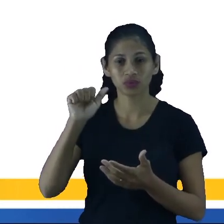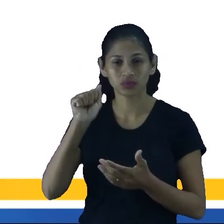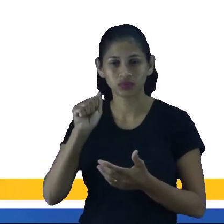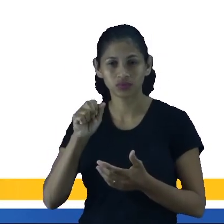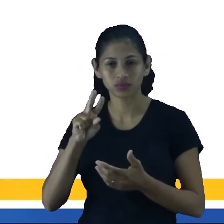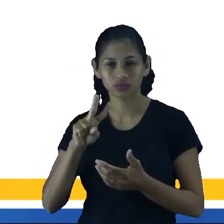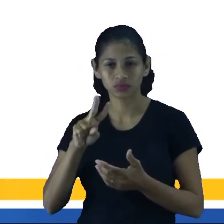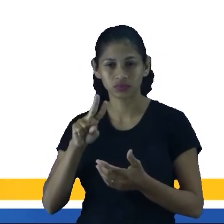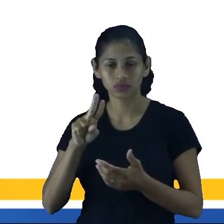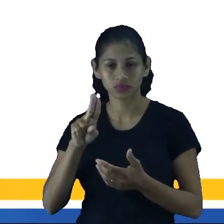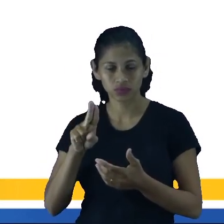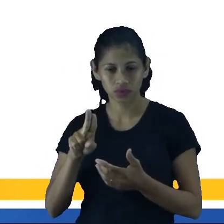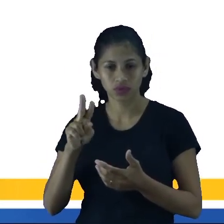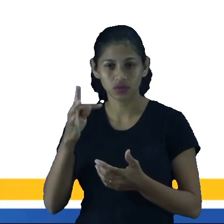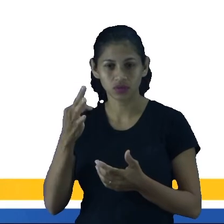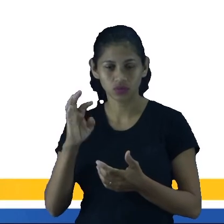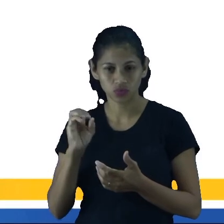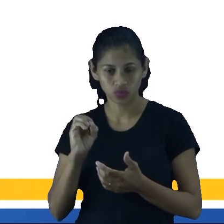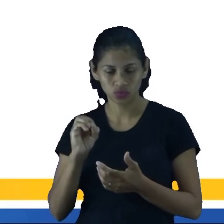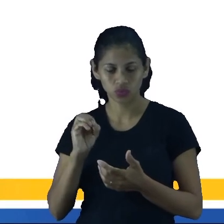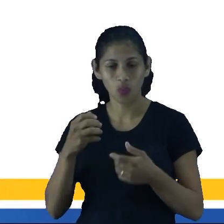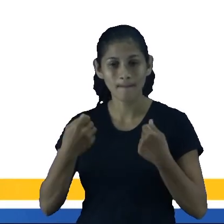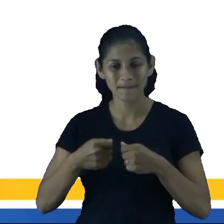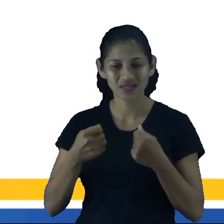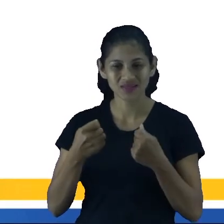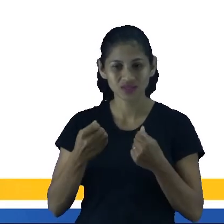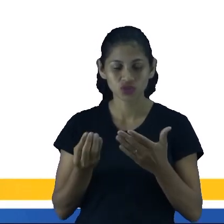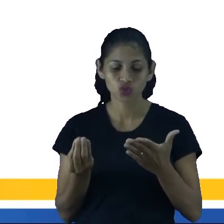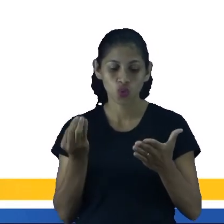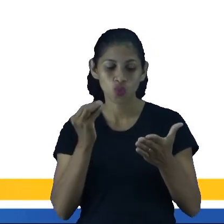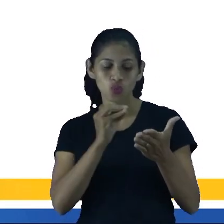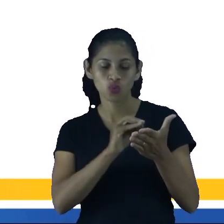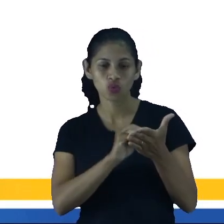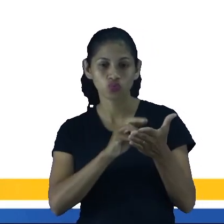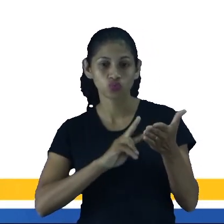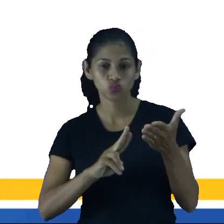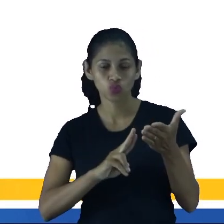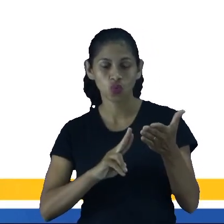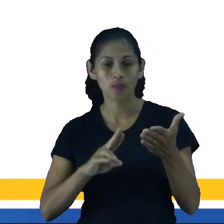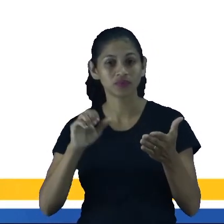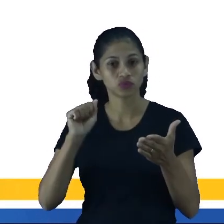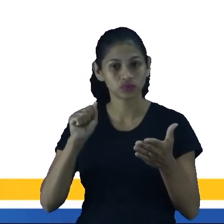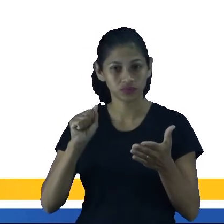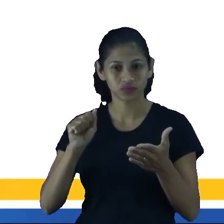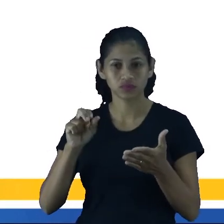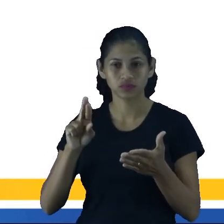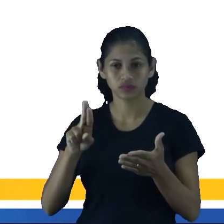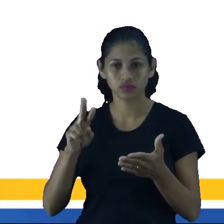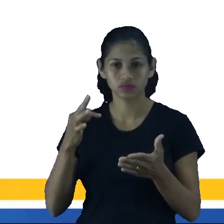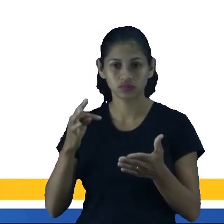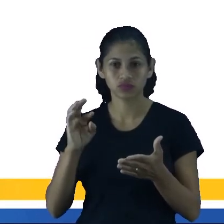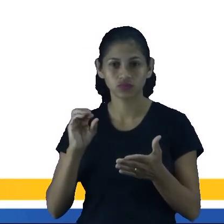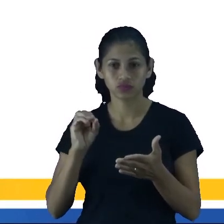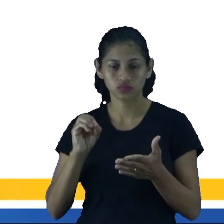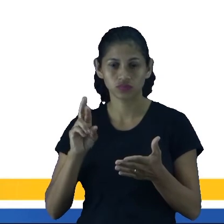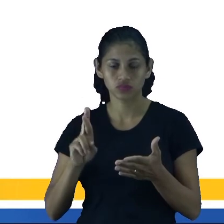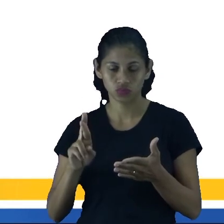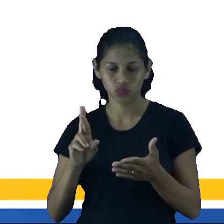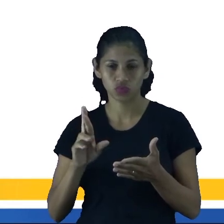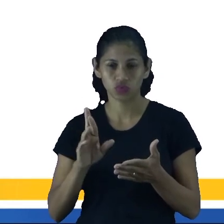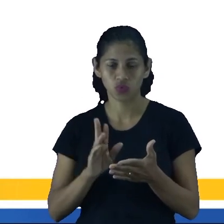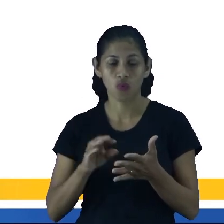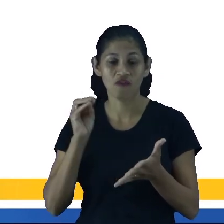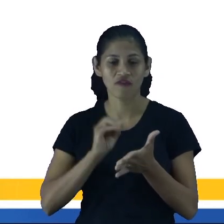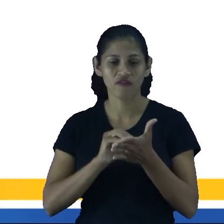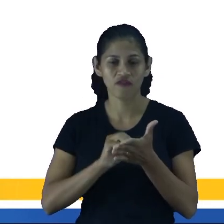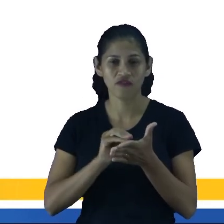palavra, de quem foi a frase, de quem foi a ideia, né? Nas redes sociais, geralmente, as pessoas não fazem isso. Falta de ortografia, né?